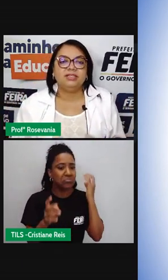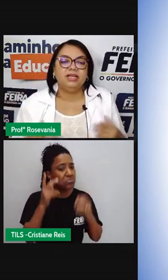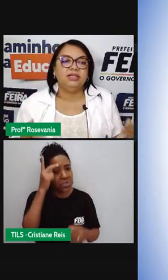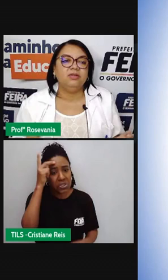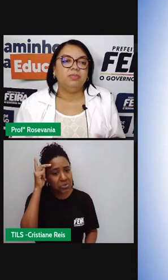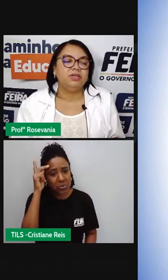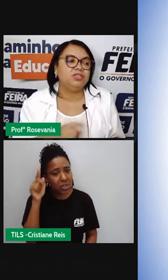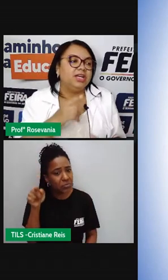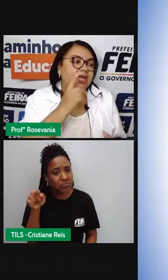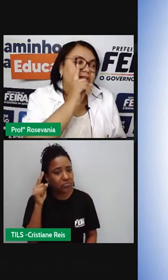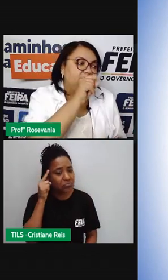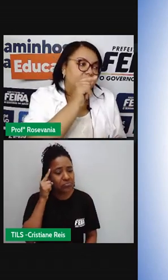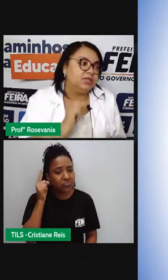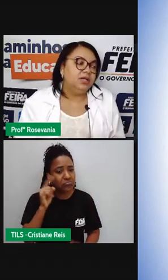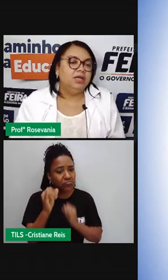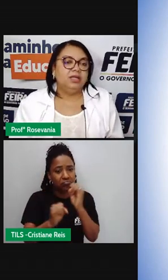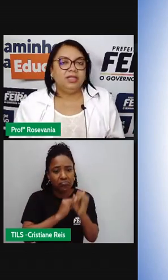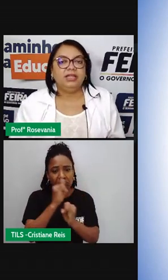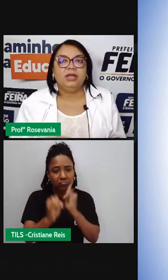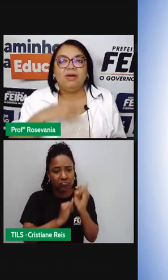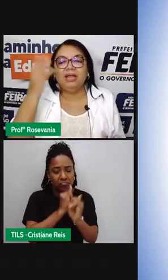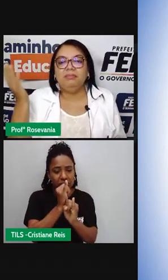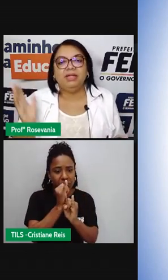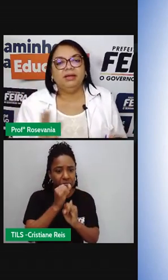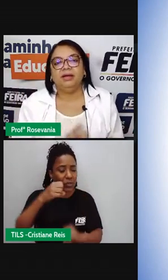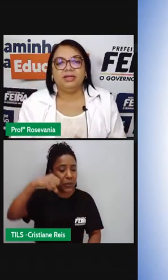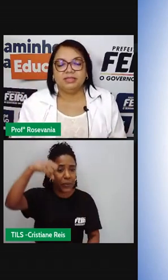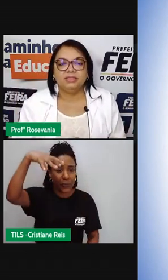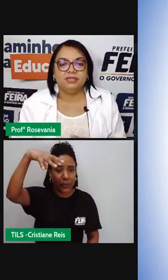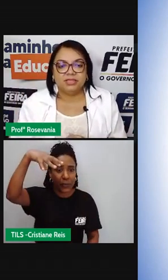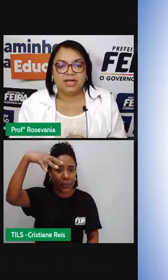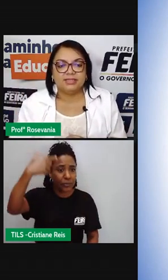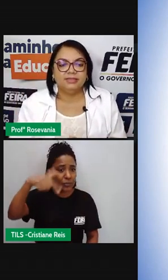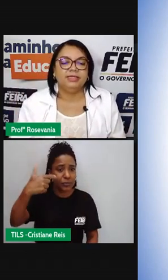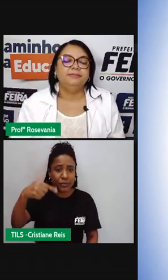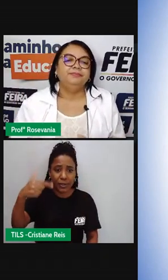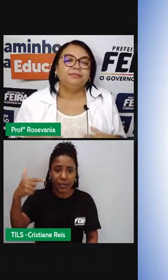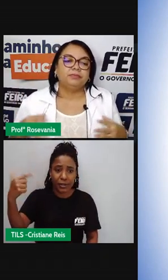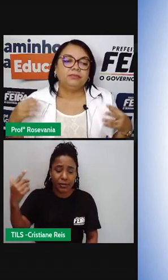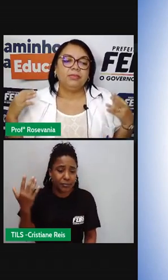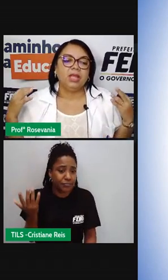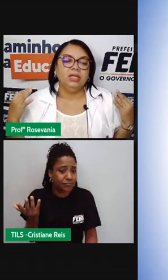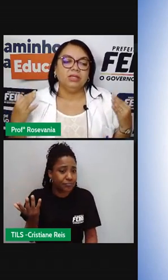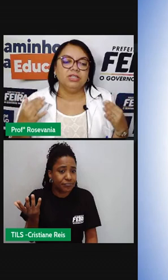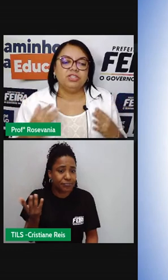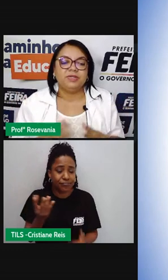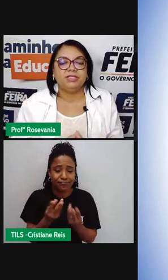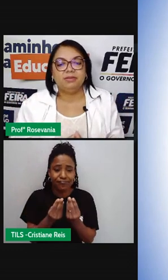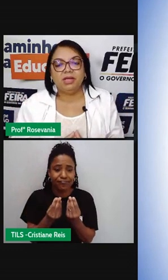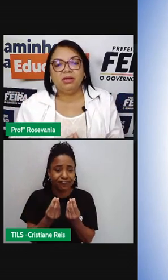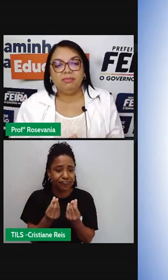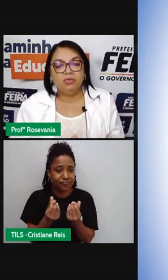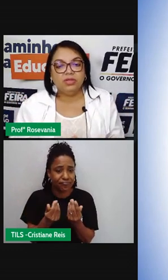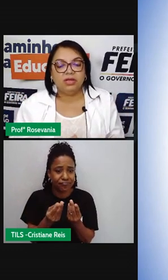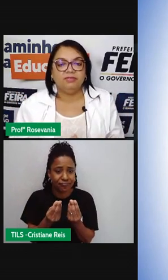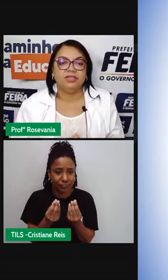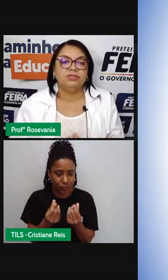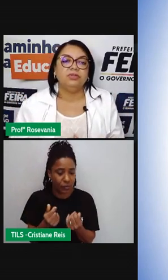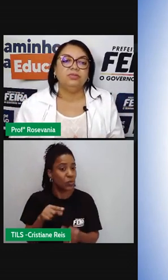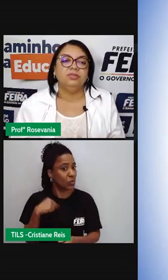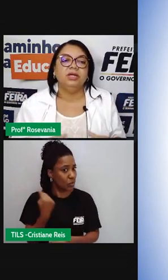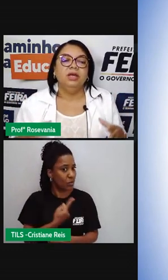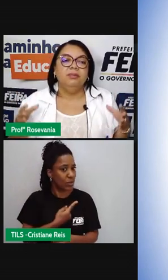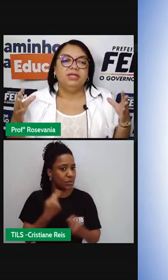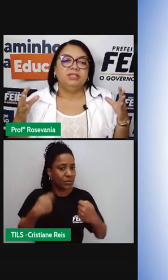que isso ainda não pode chegar nem ter um aula pra ser indicado né então a gente precisa melhorar muito a